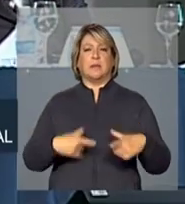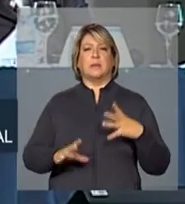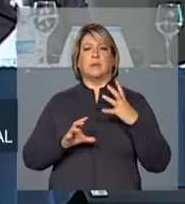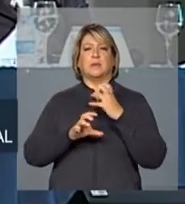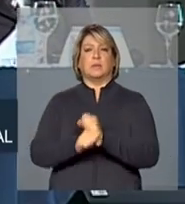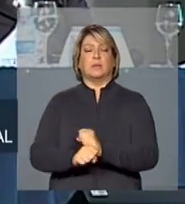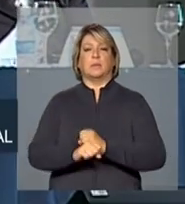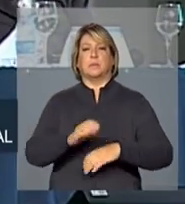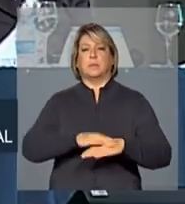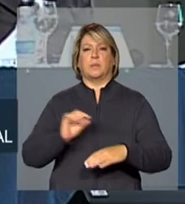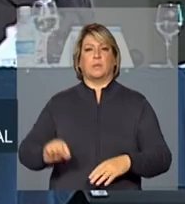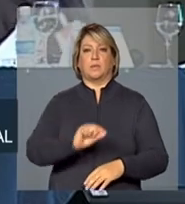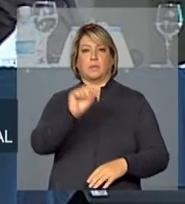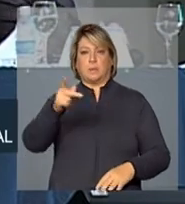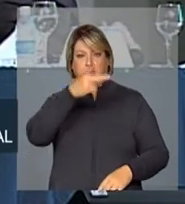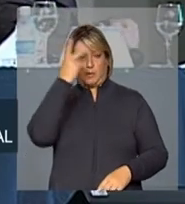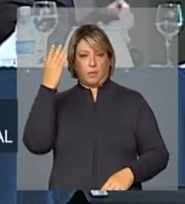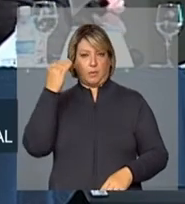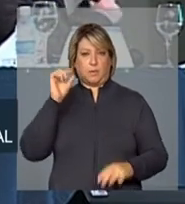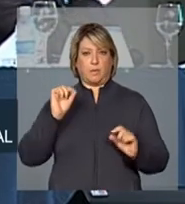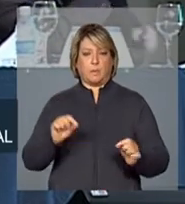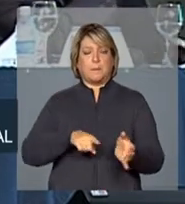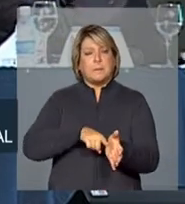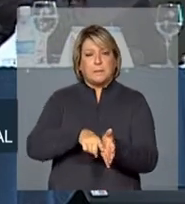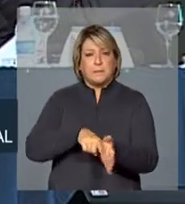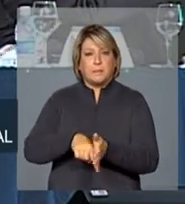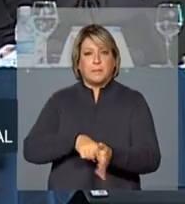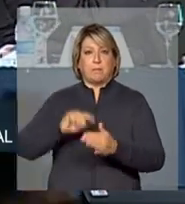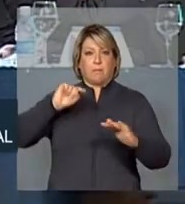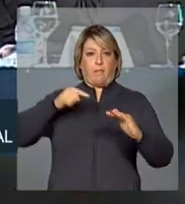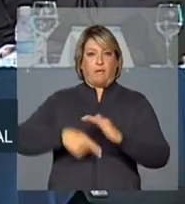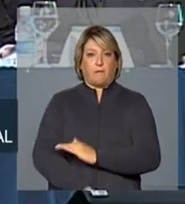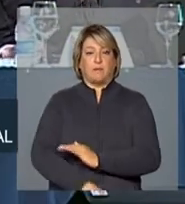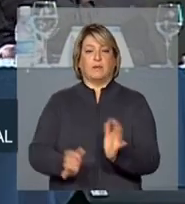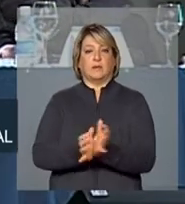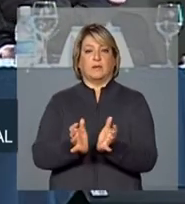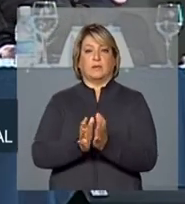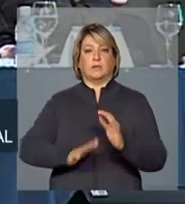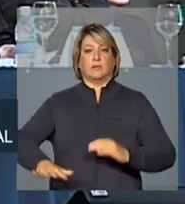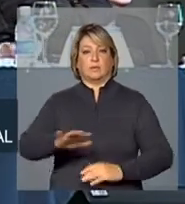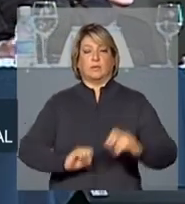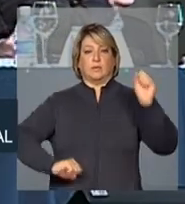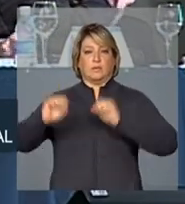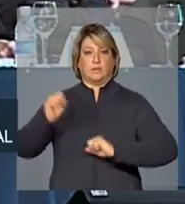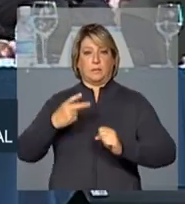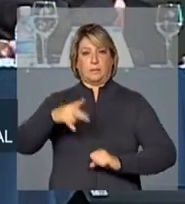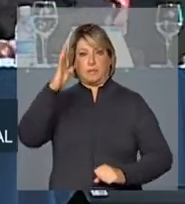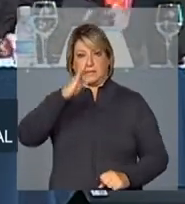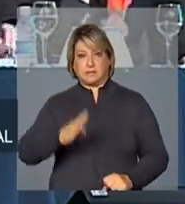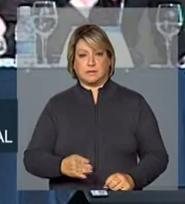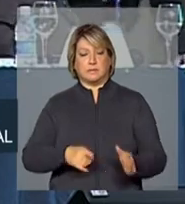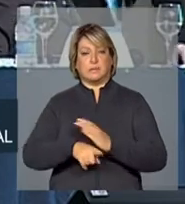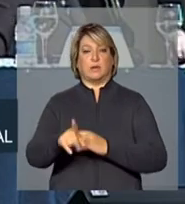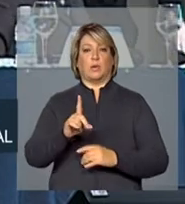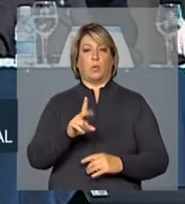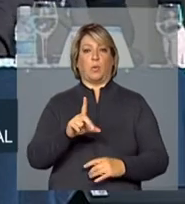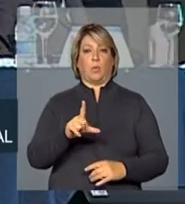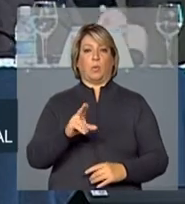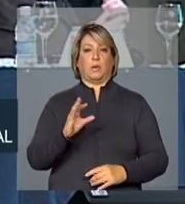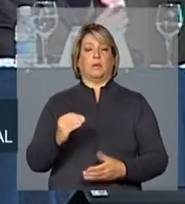de especialistas que mapeou com profundidade inédita o setor industrial brasileiro. Doutor Luciano, seja bem-vindo.